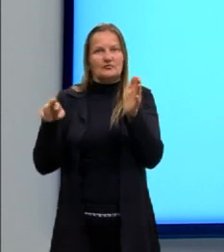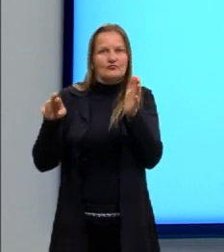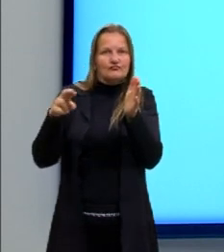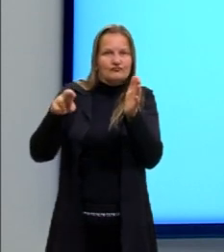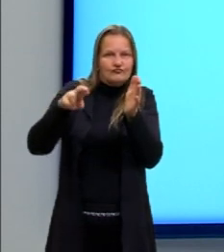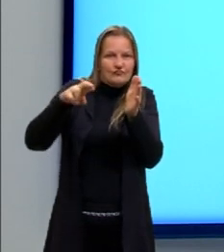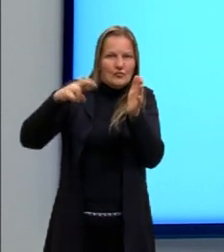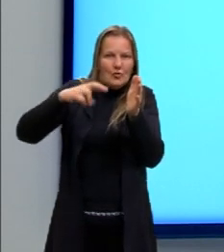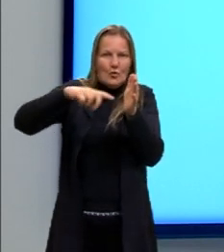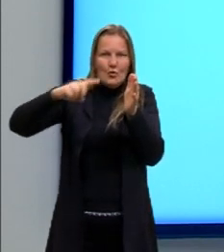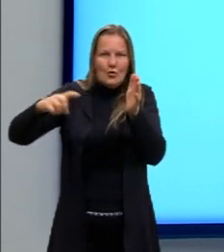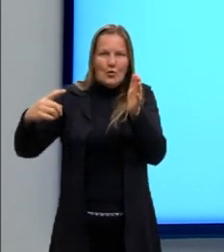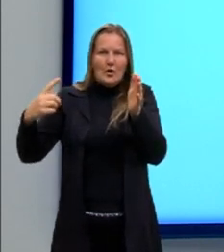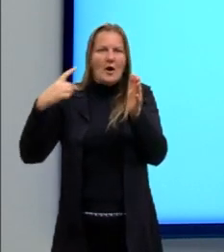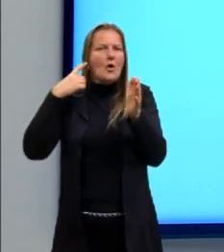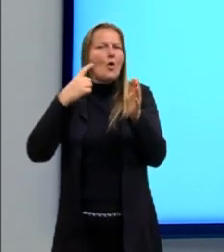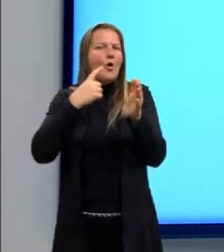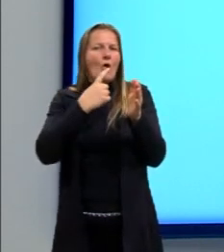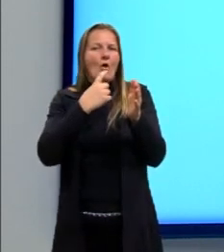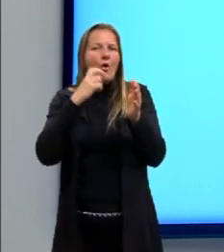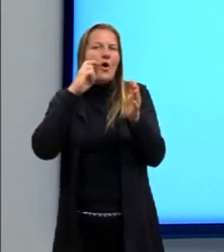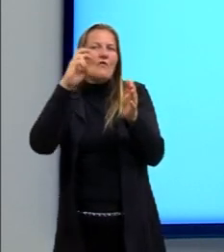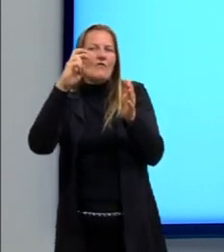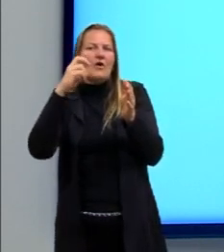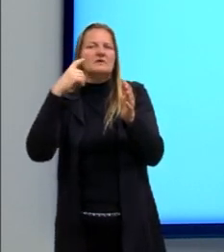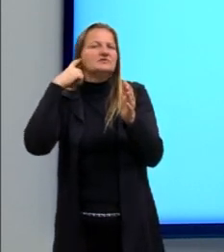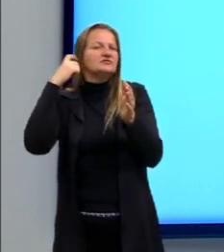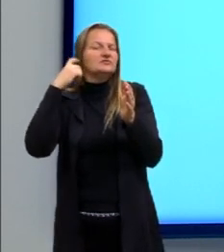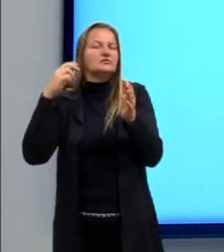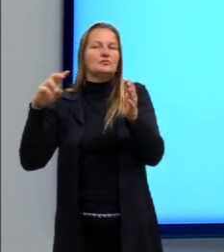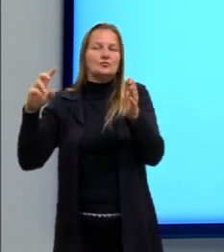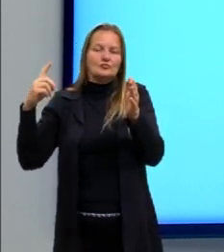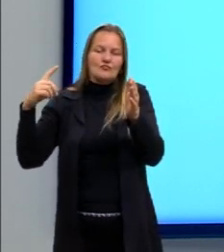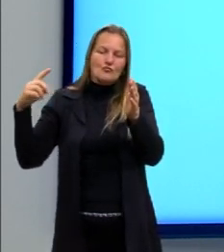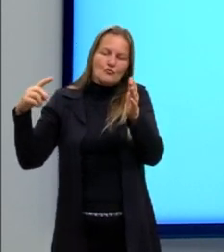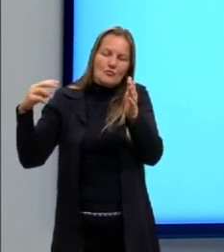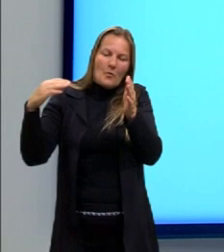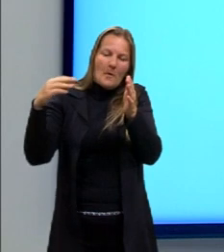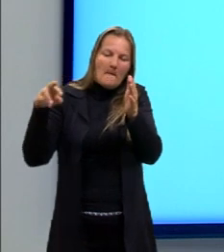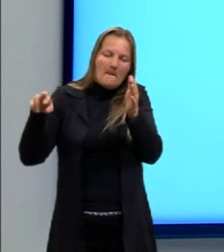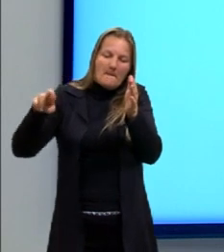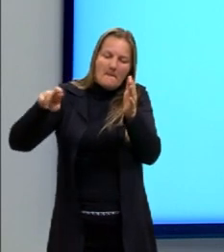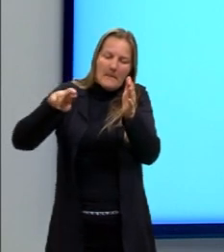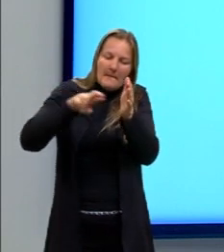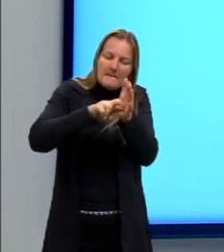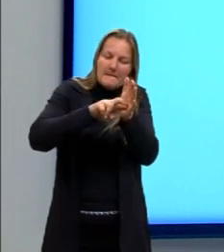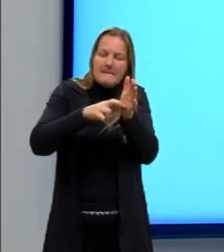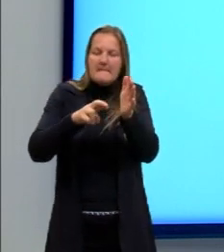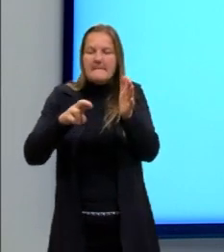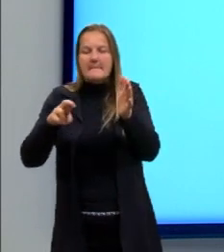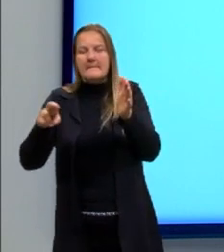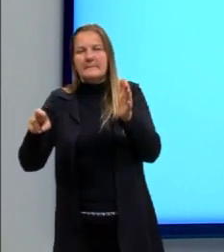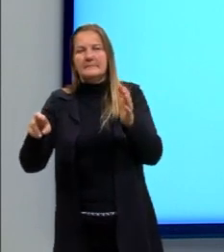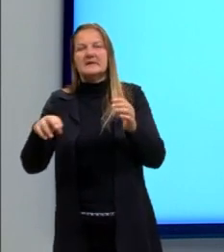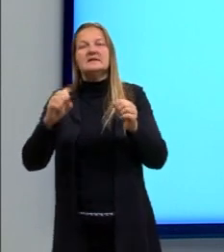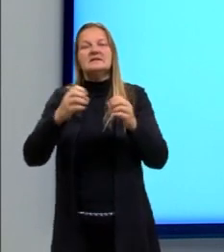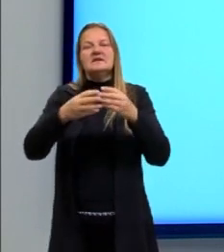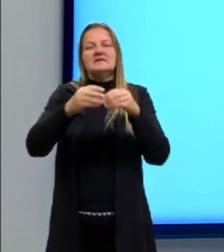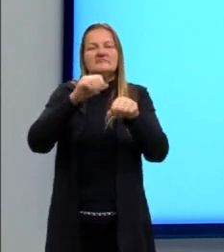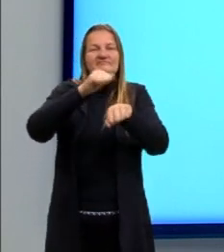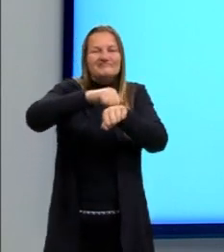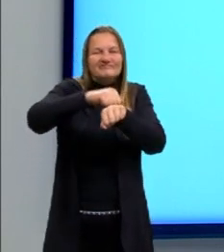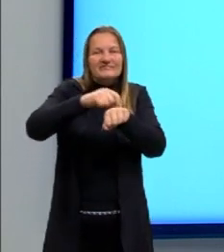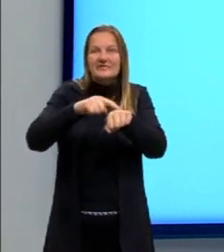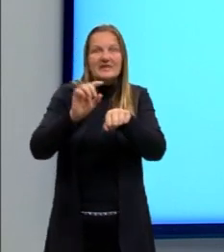o eco, a nossa reflexão do som. Se ela for então macia e irregular, ela vai então amor,